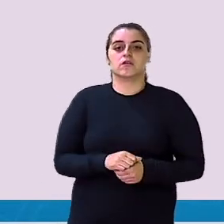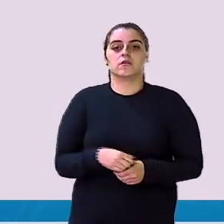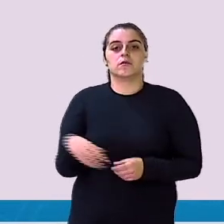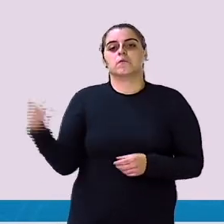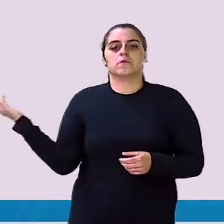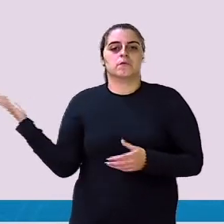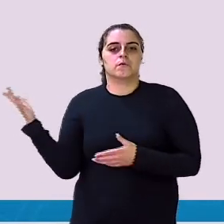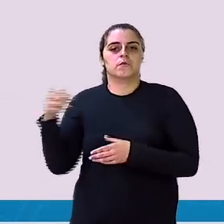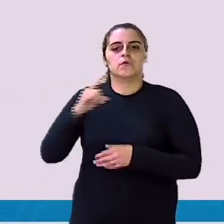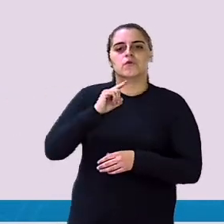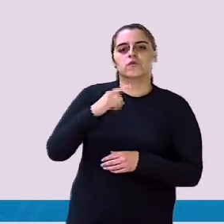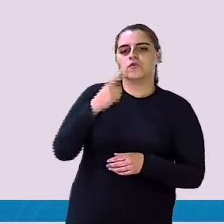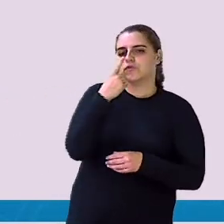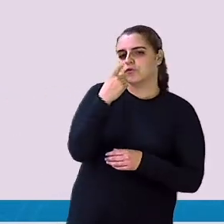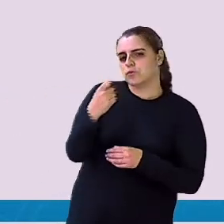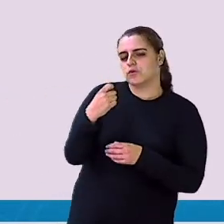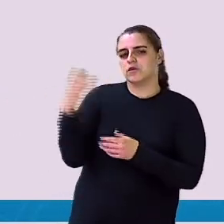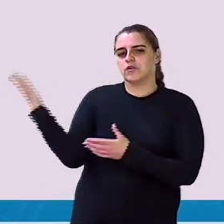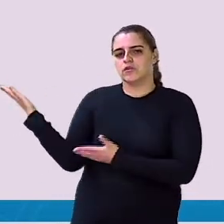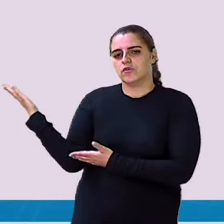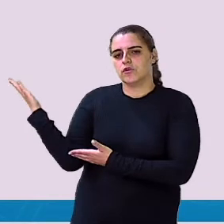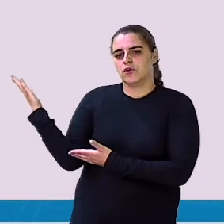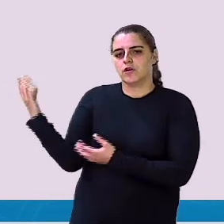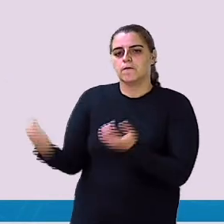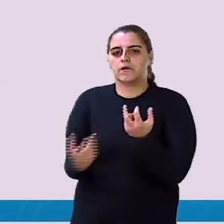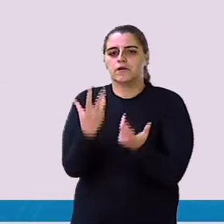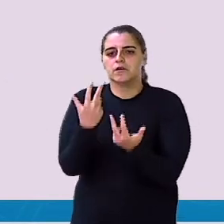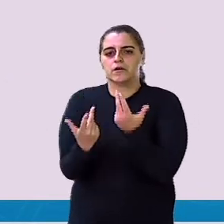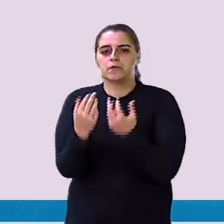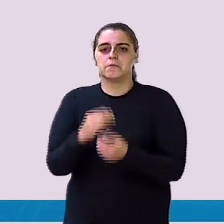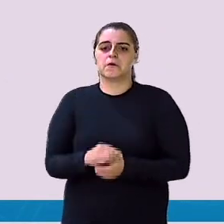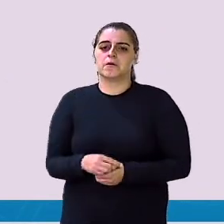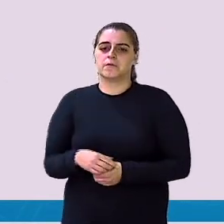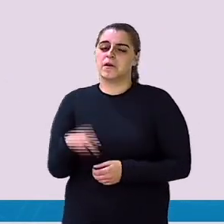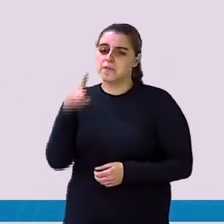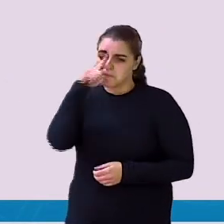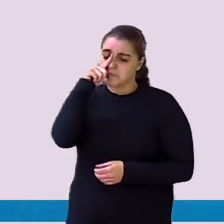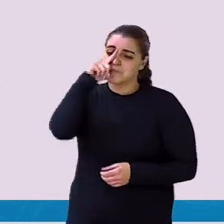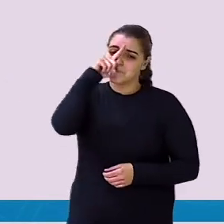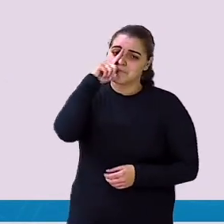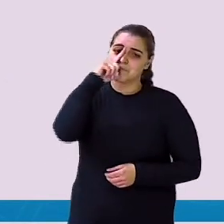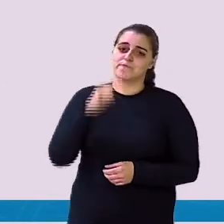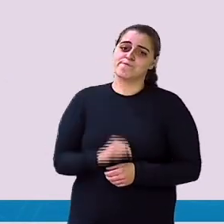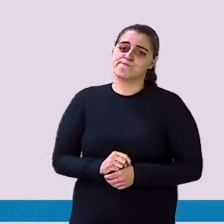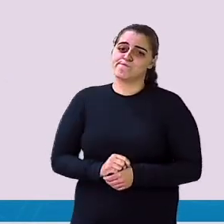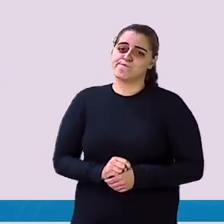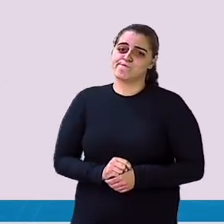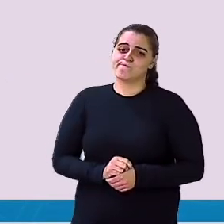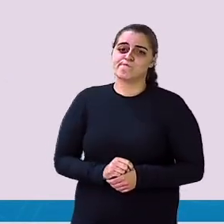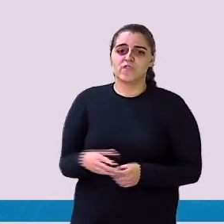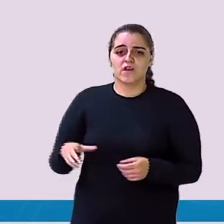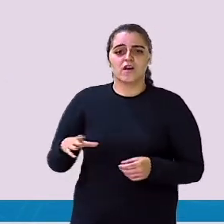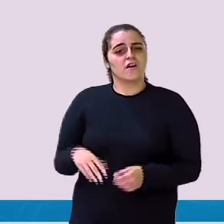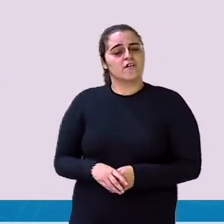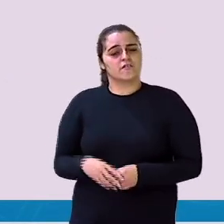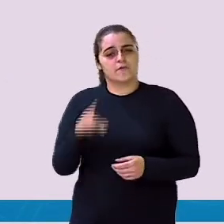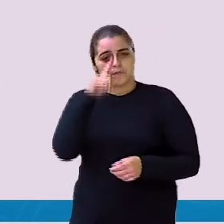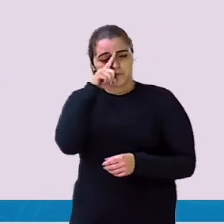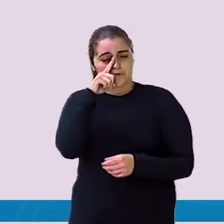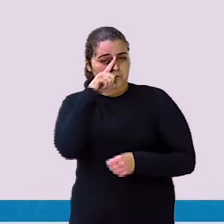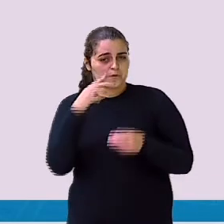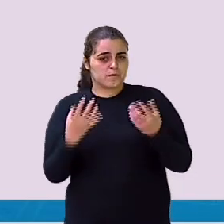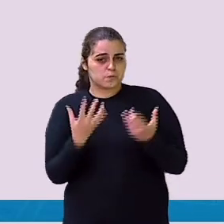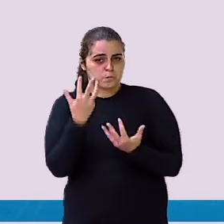preguiça Está com pressa Não quer esperar A coleta seletiva Faz uma montanha E coloca lixo Na rua É muito perigoso As queimadas